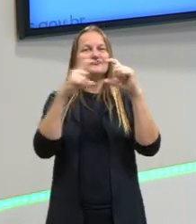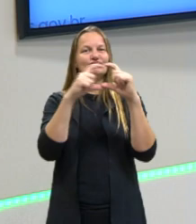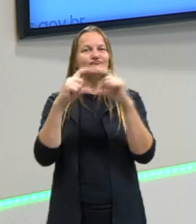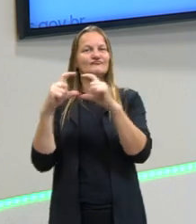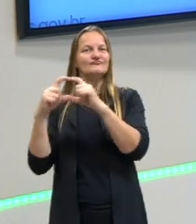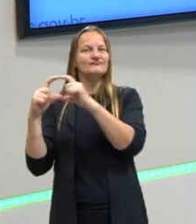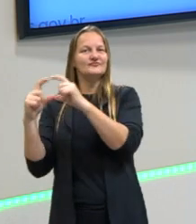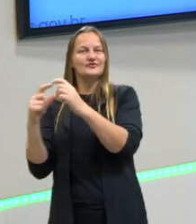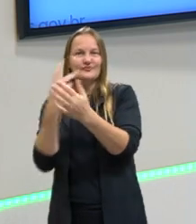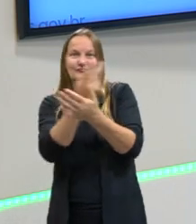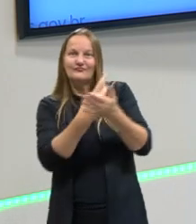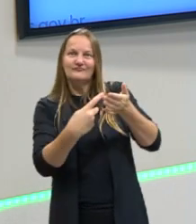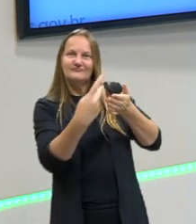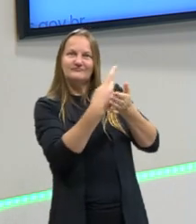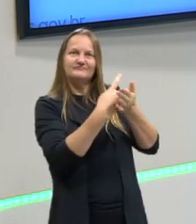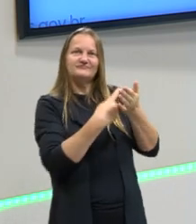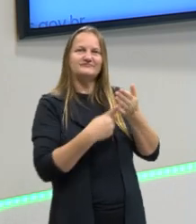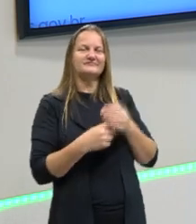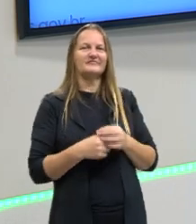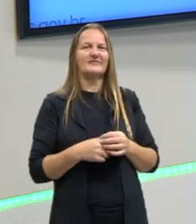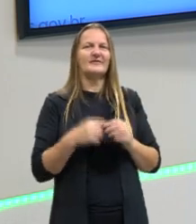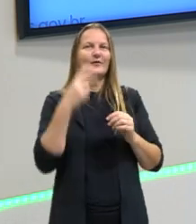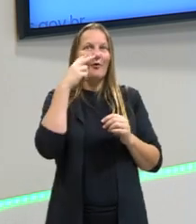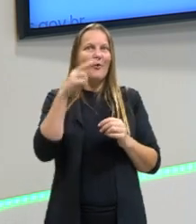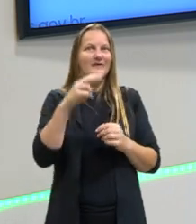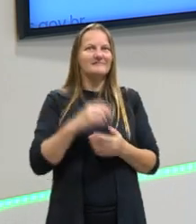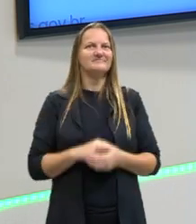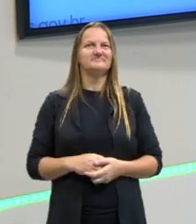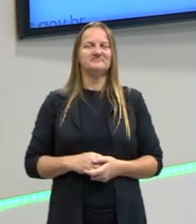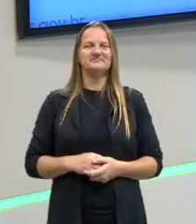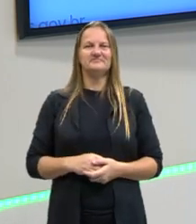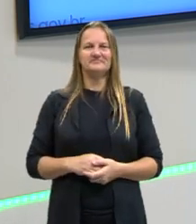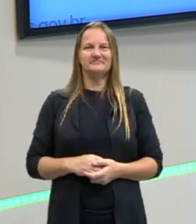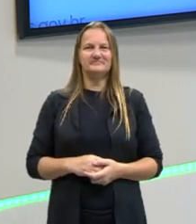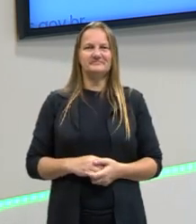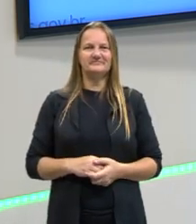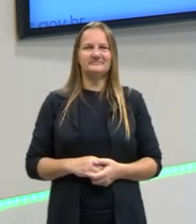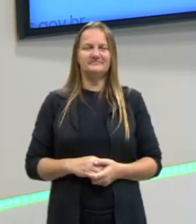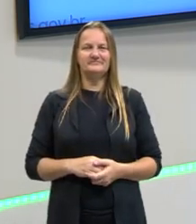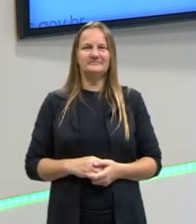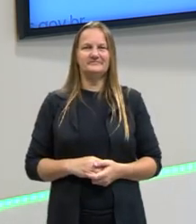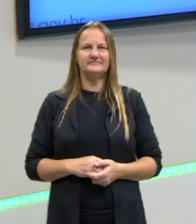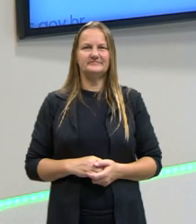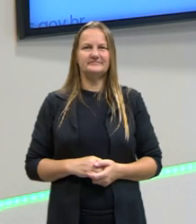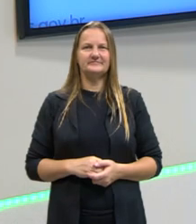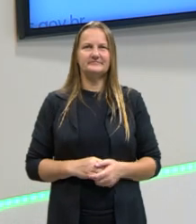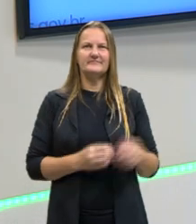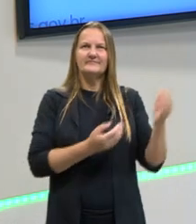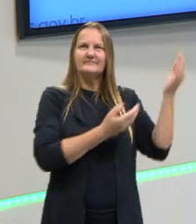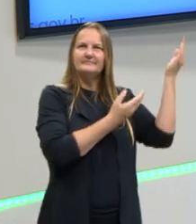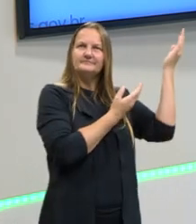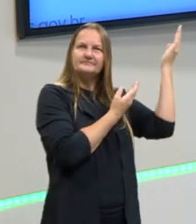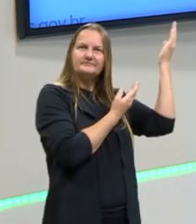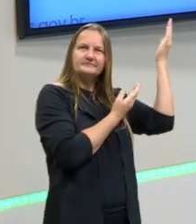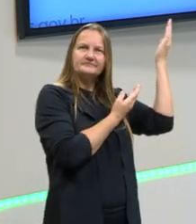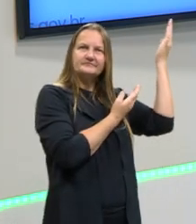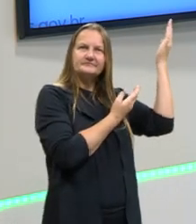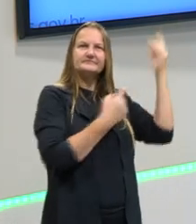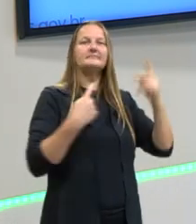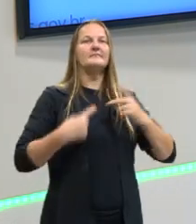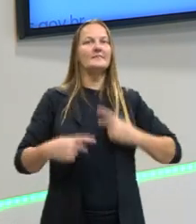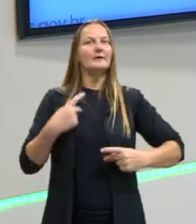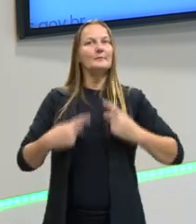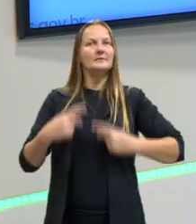Então eu trouxe não tinha como passar por essa aula sem trazer uma tirinha do Veríssimo para vocês. Ele tem os personagens que são